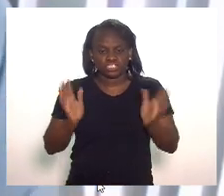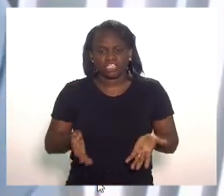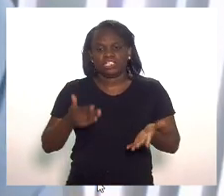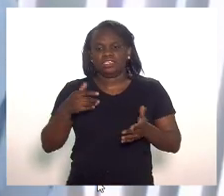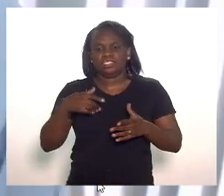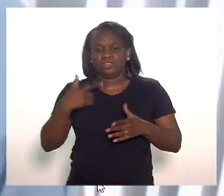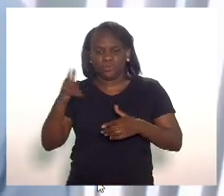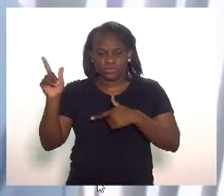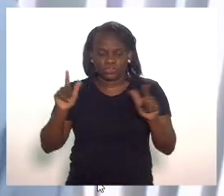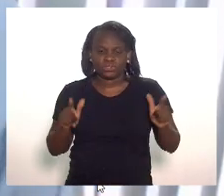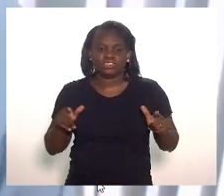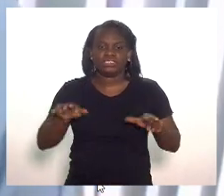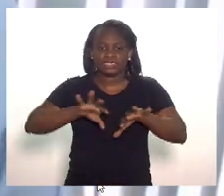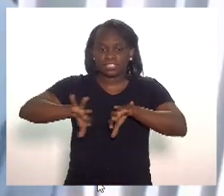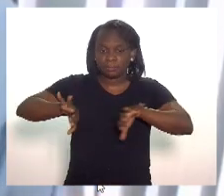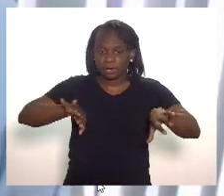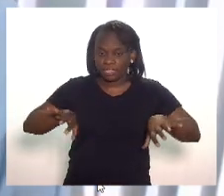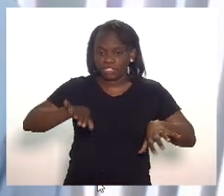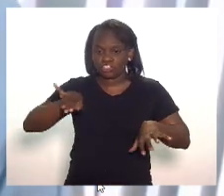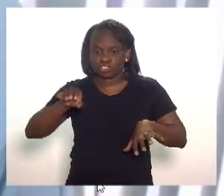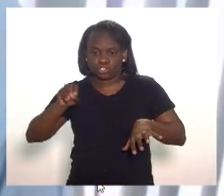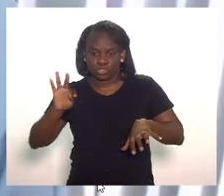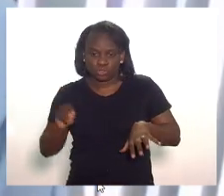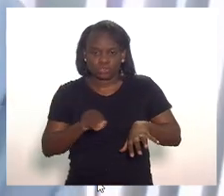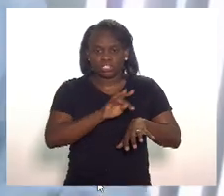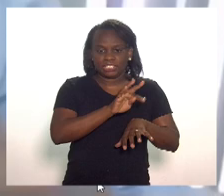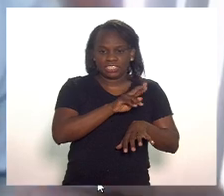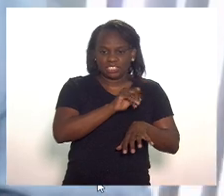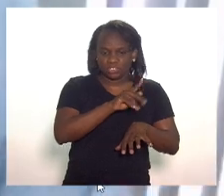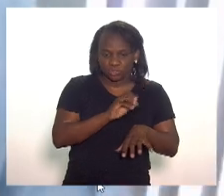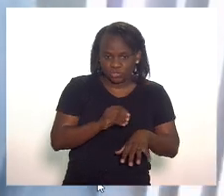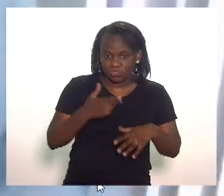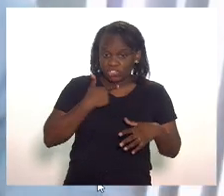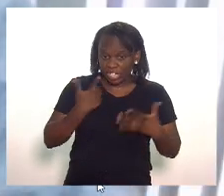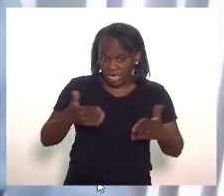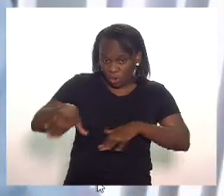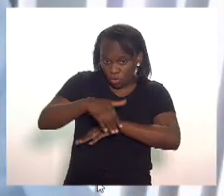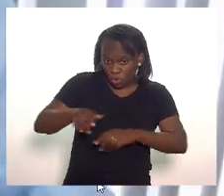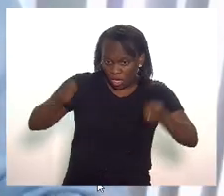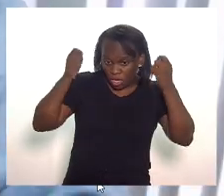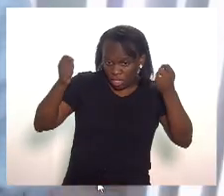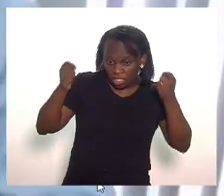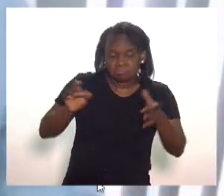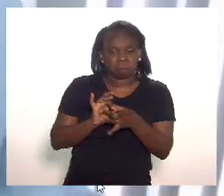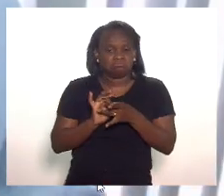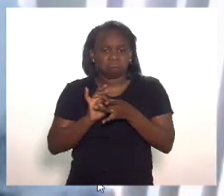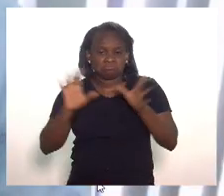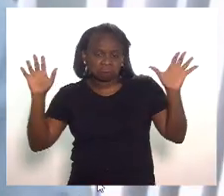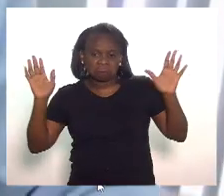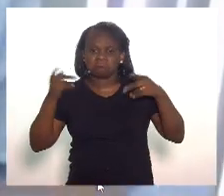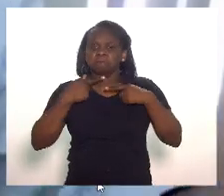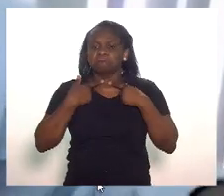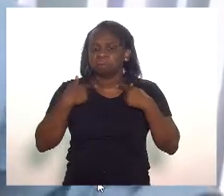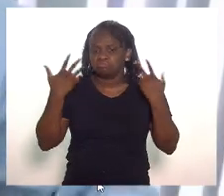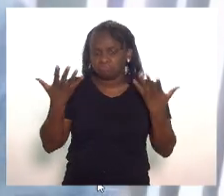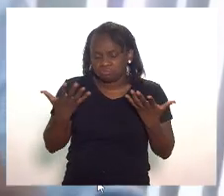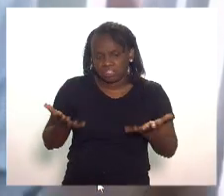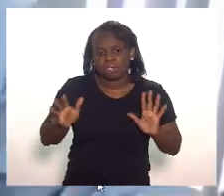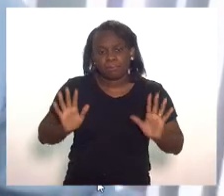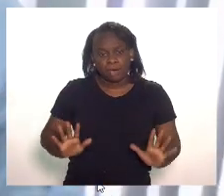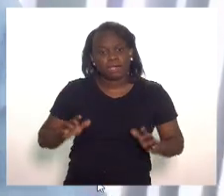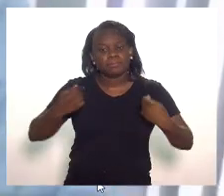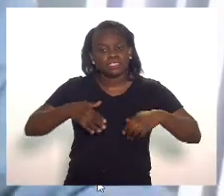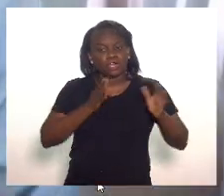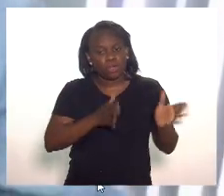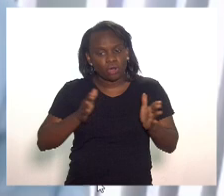meios separar o joio do trigo quem quiser ir às ruas se manifestar que vá que se manifeste do jeito que bem entender observando claro a ordem